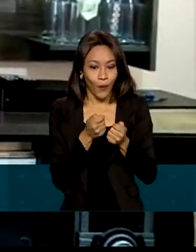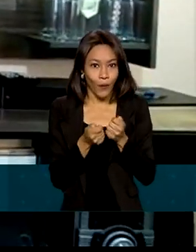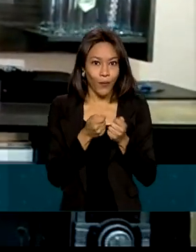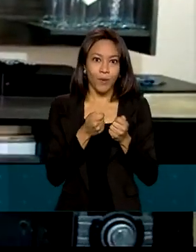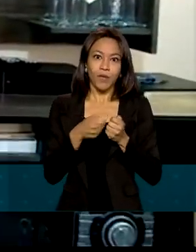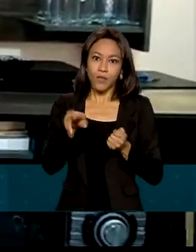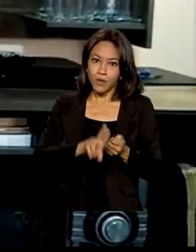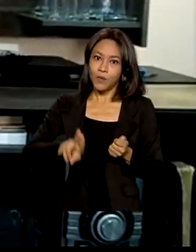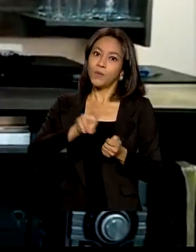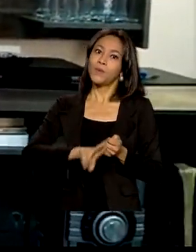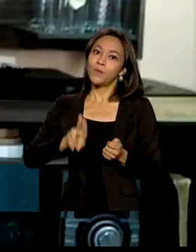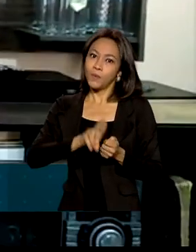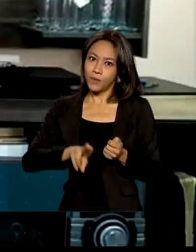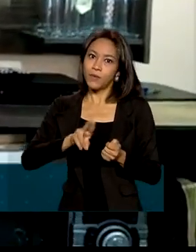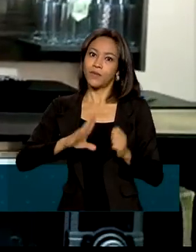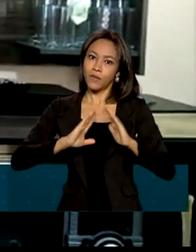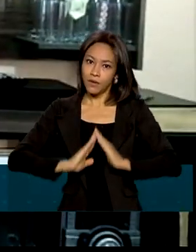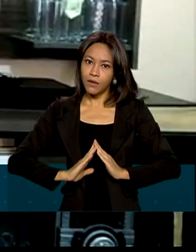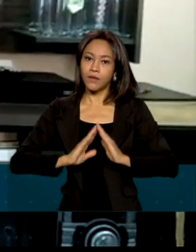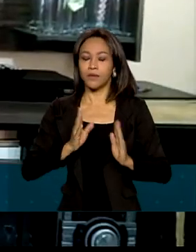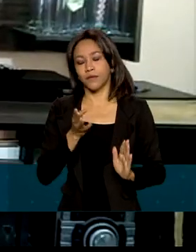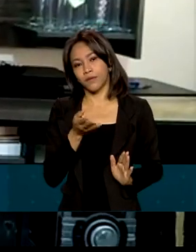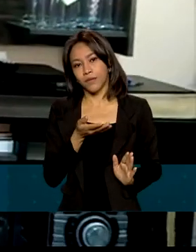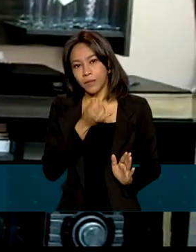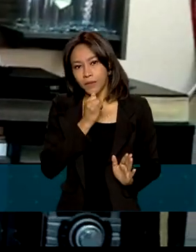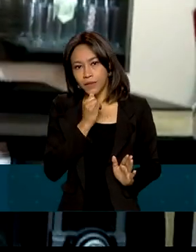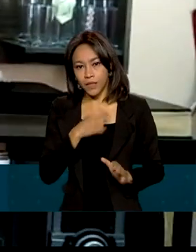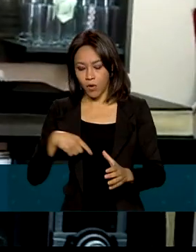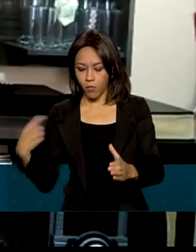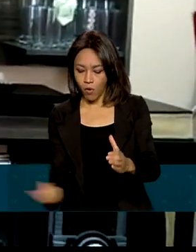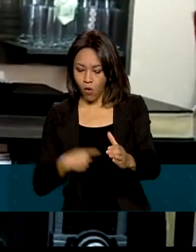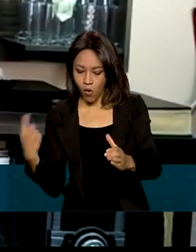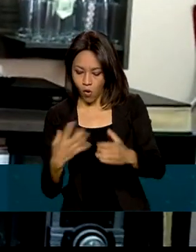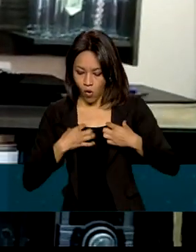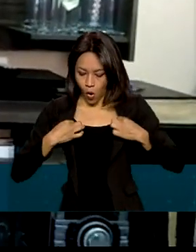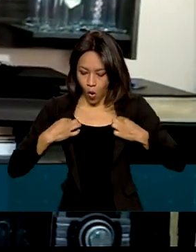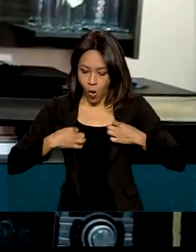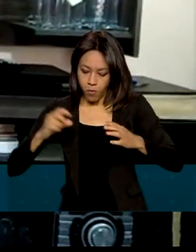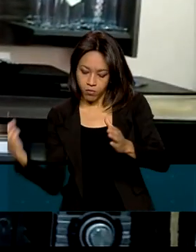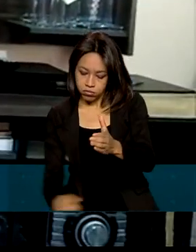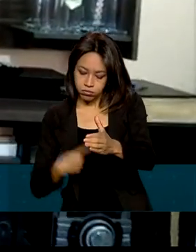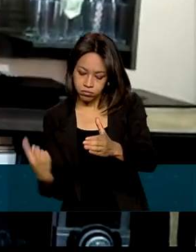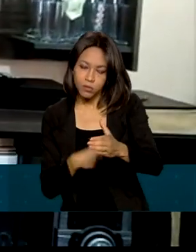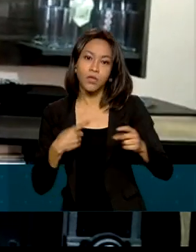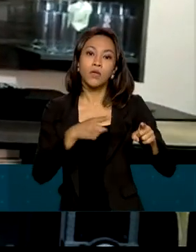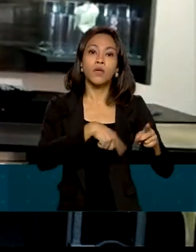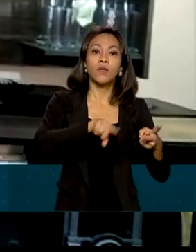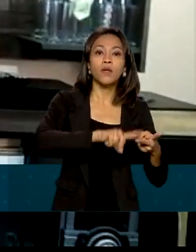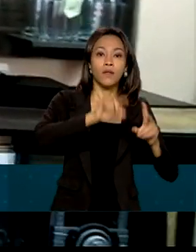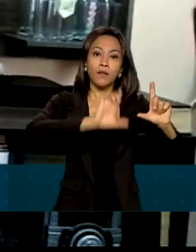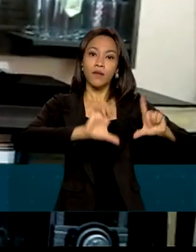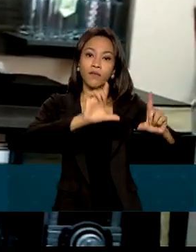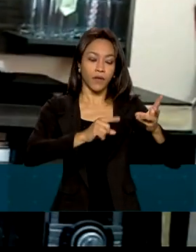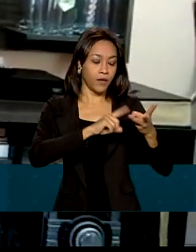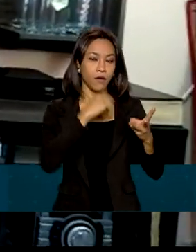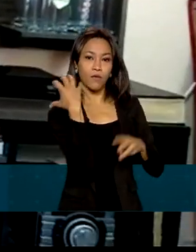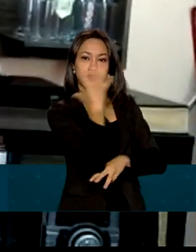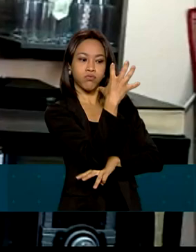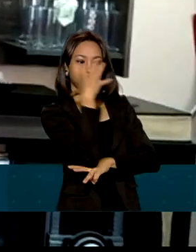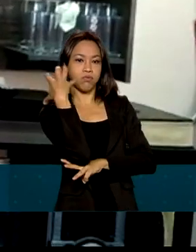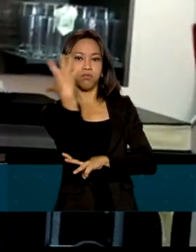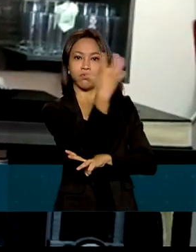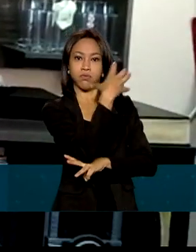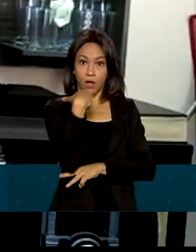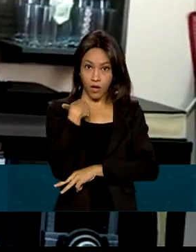meu zoneléctrico doméstico em casa. Como a máquina de lavar, como TV, ventilador. Então